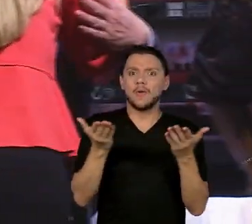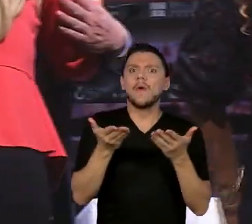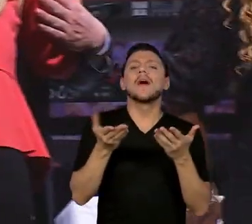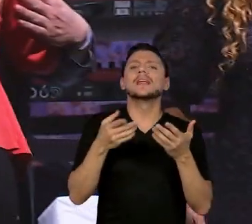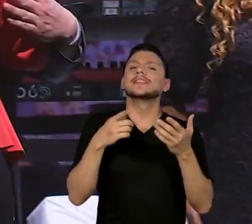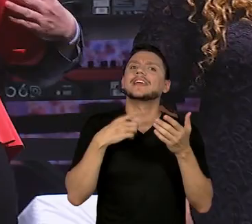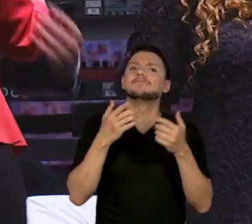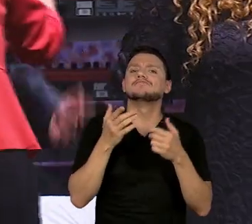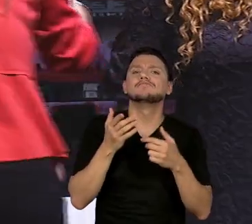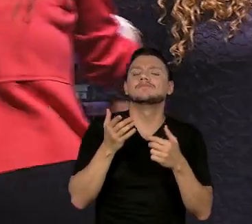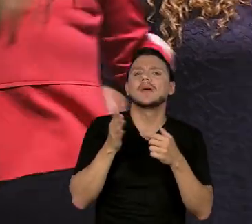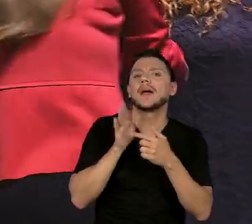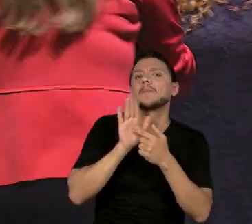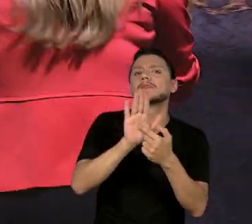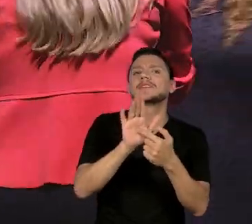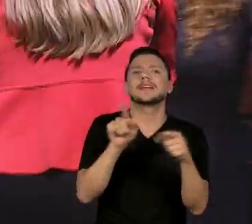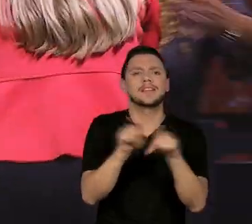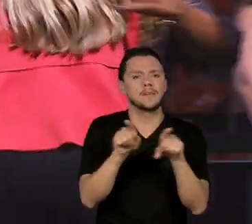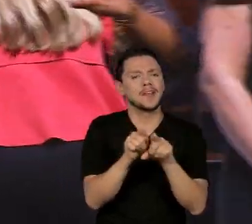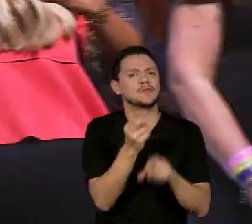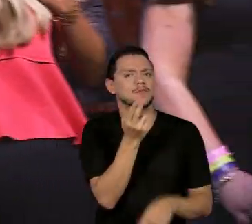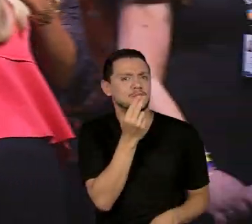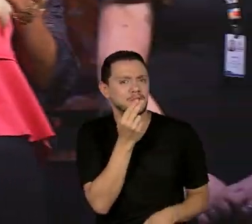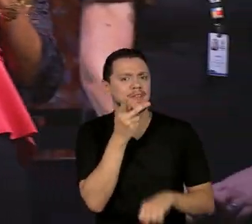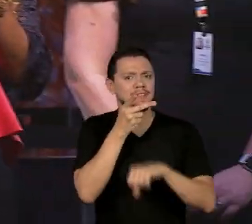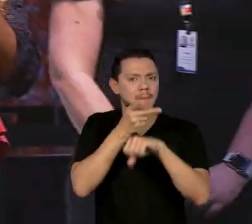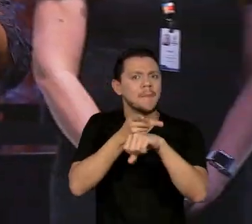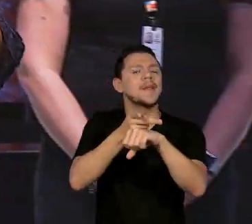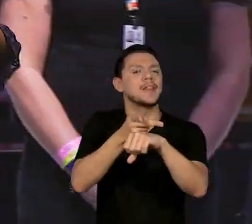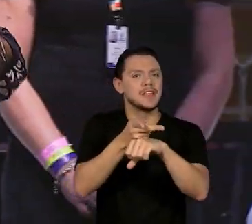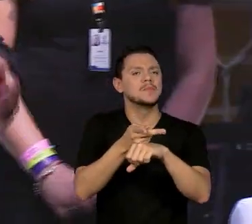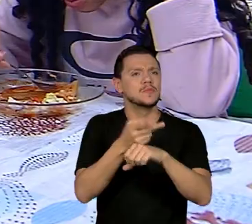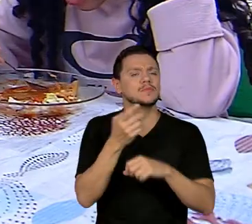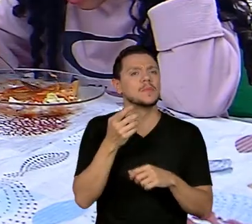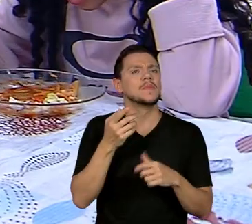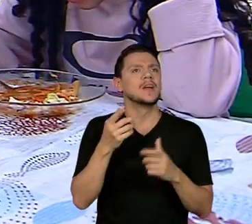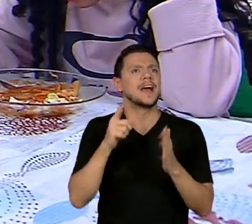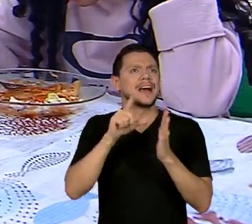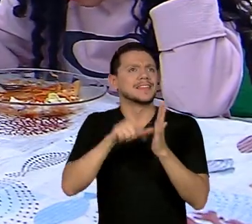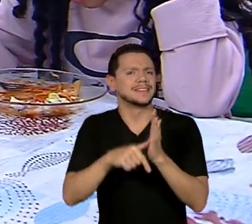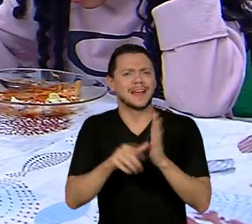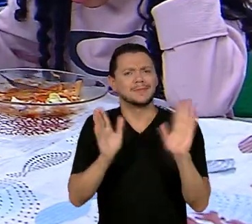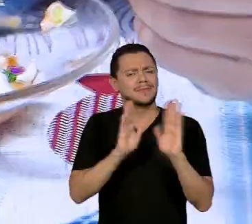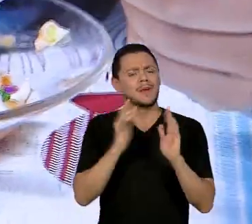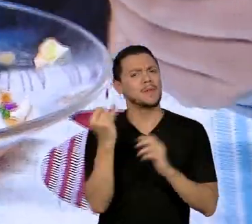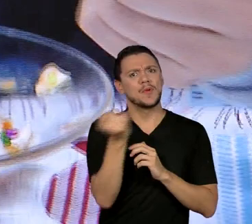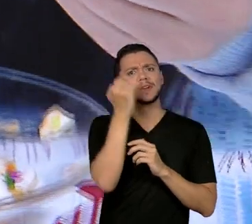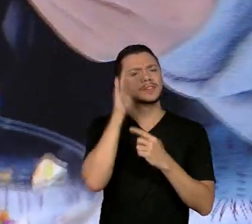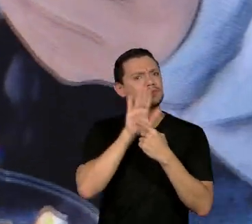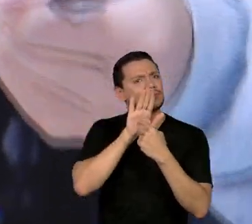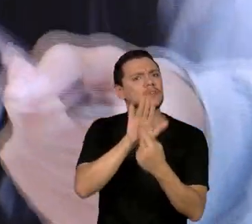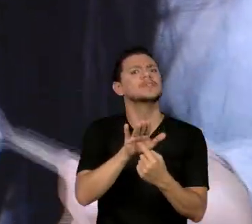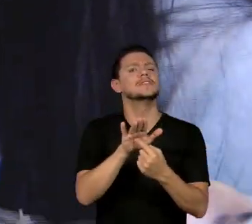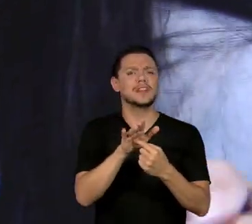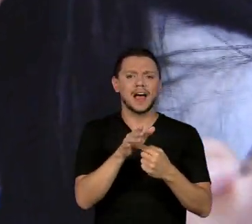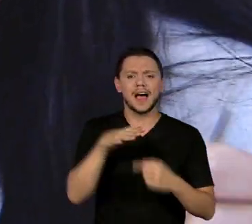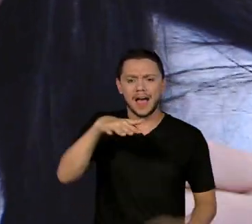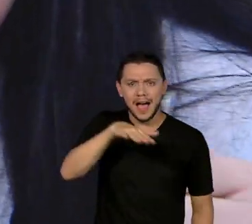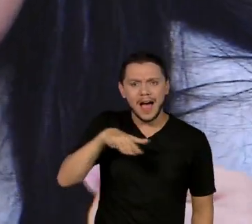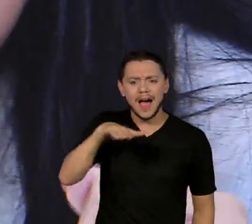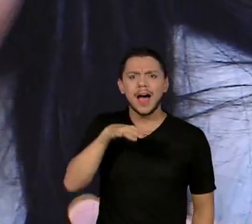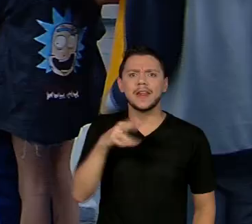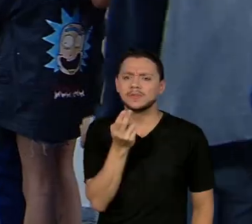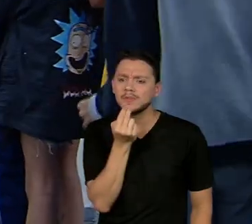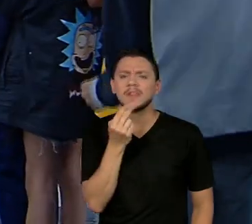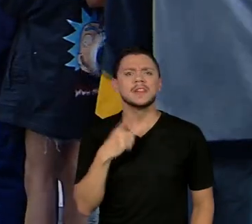é tarde. A importância realmente dessa visibilidade de uma categoria que traz tanta mudança, né? E